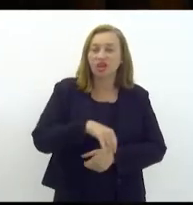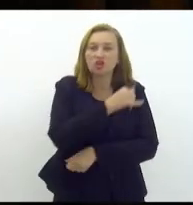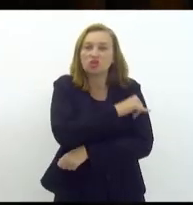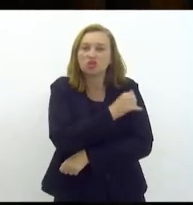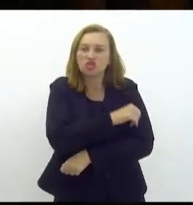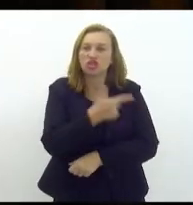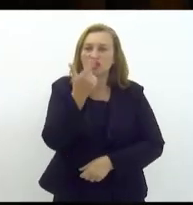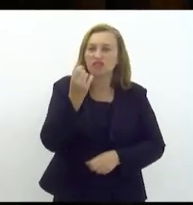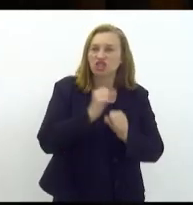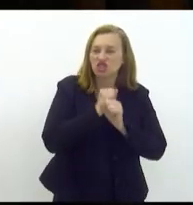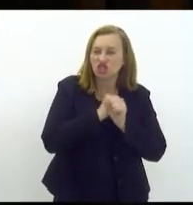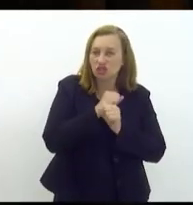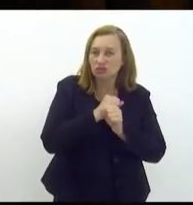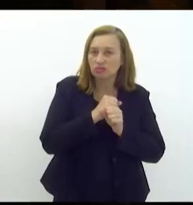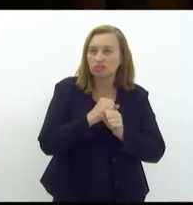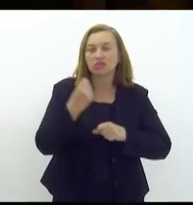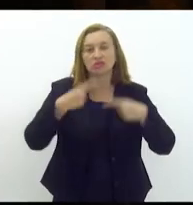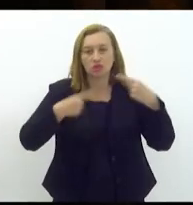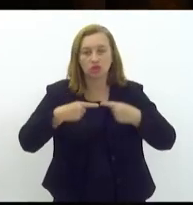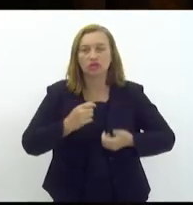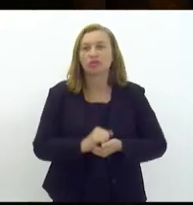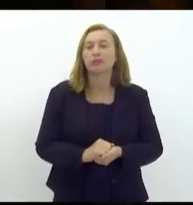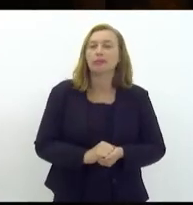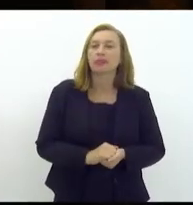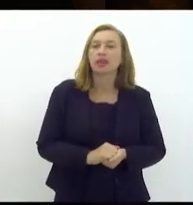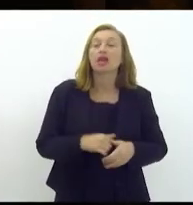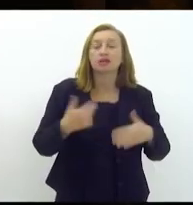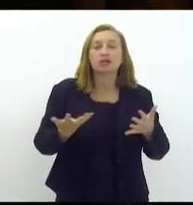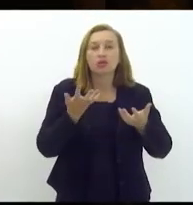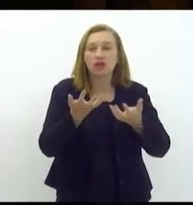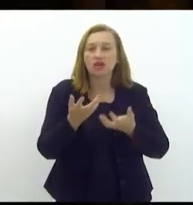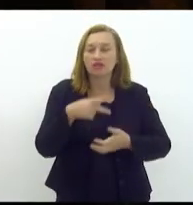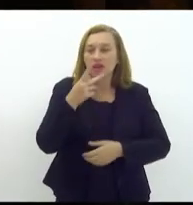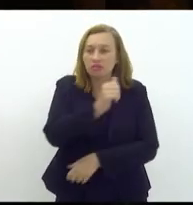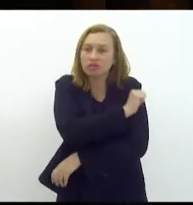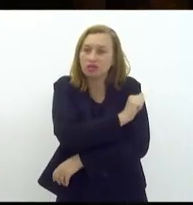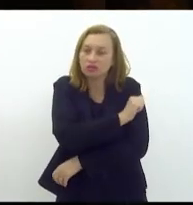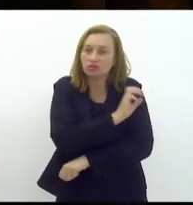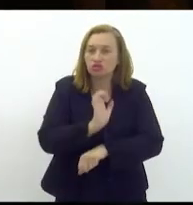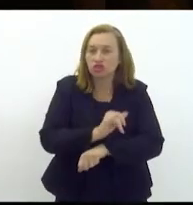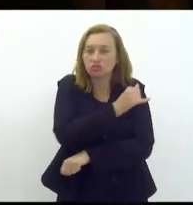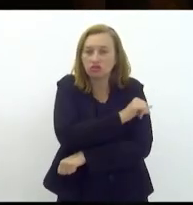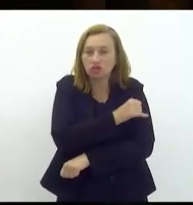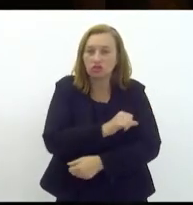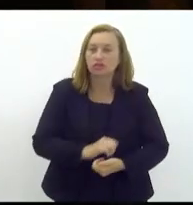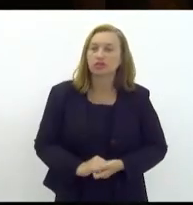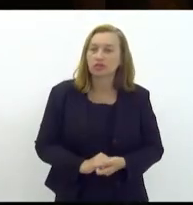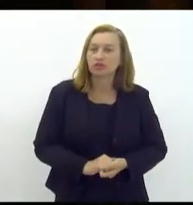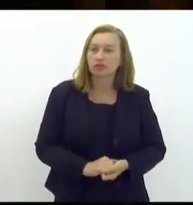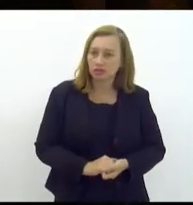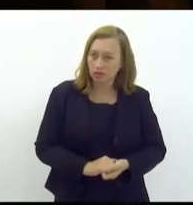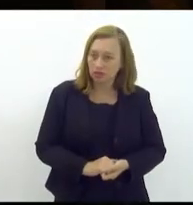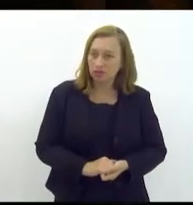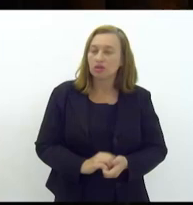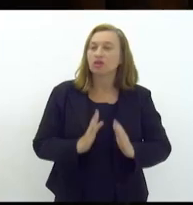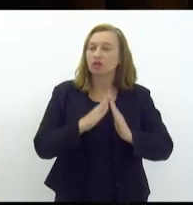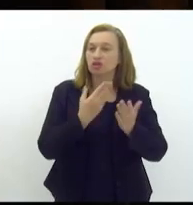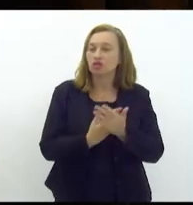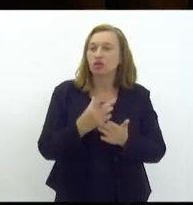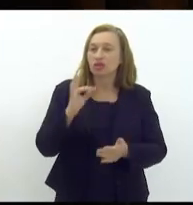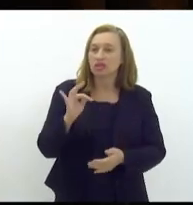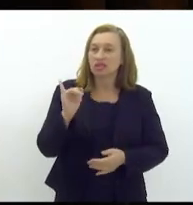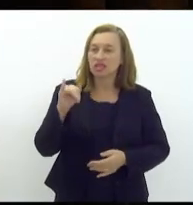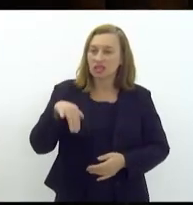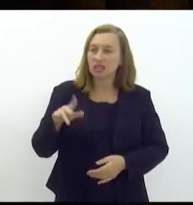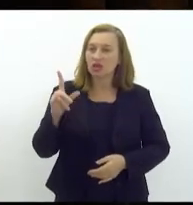Janeiro já faz 20 anos dessa política então quero dizer para os estudantes do estado do Rio de Janeiro para os estudantes do colégio estadual Tim Lopes